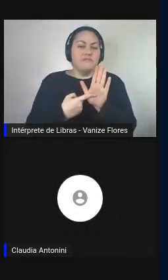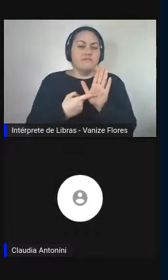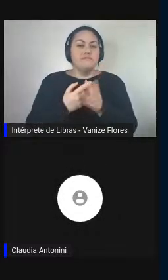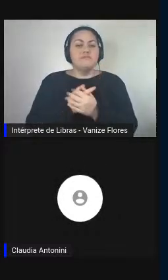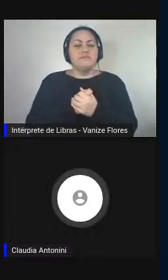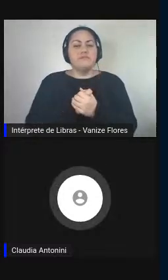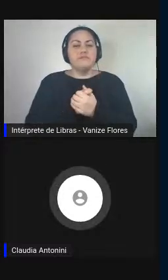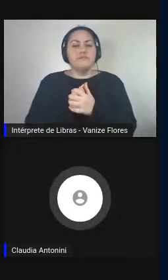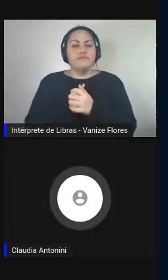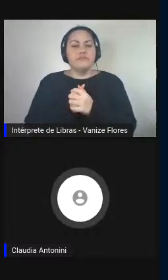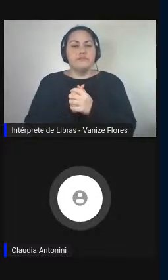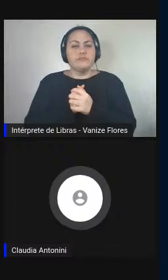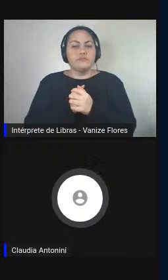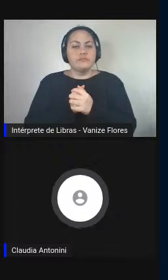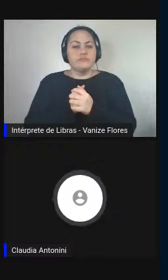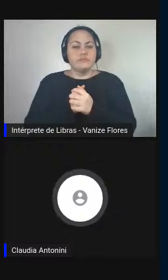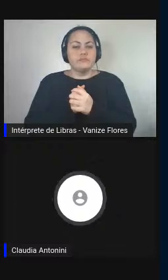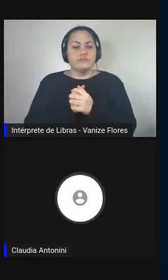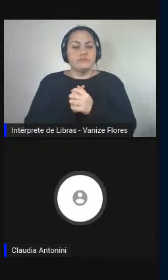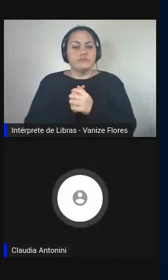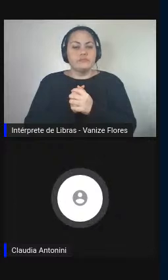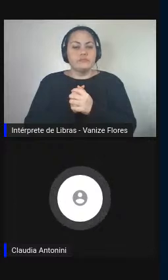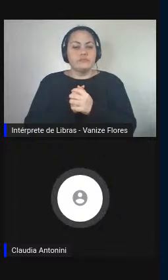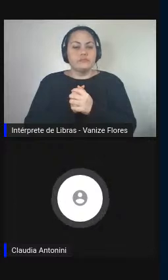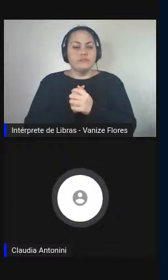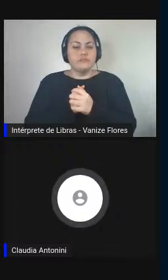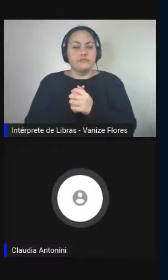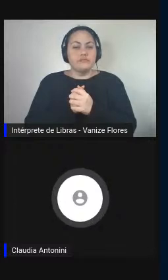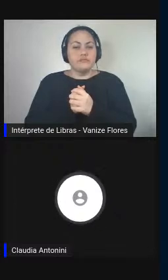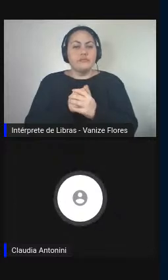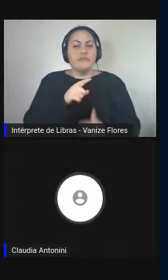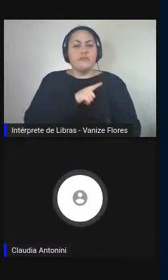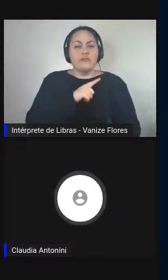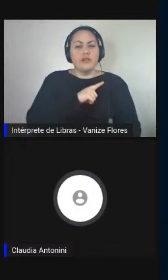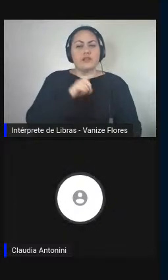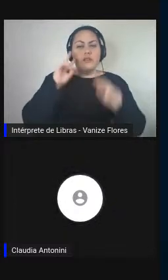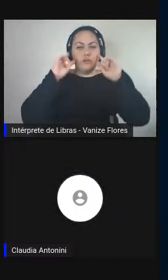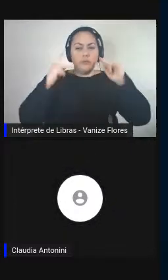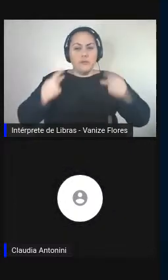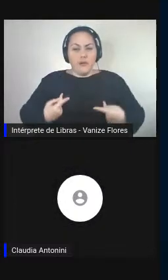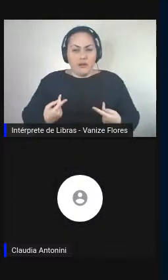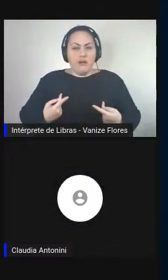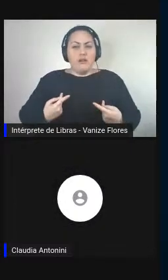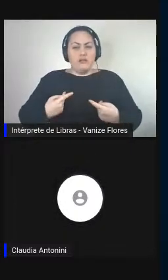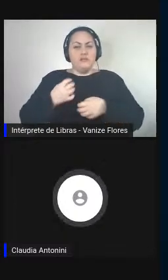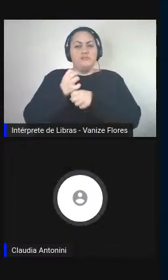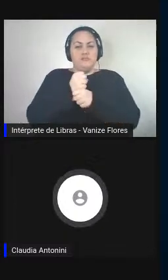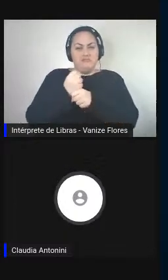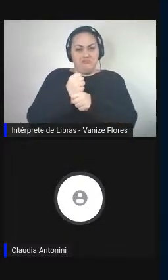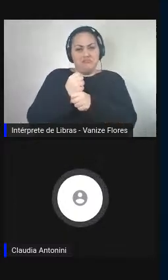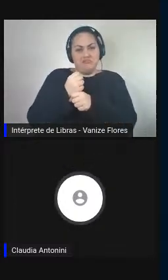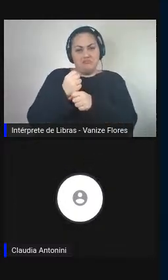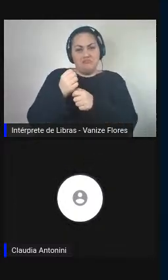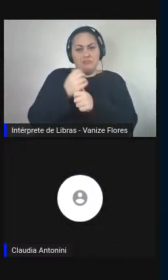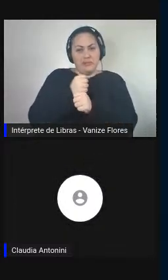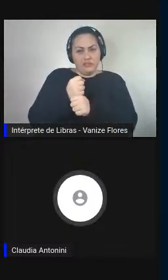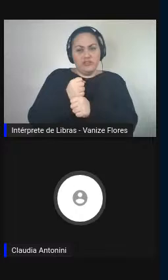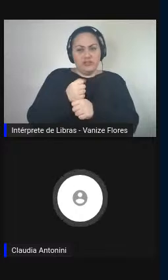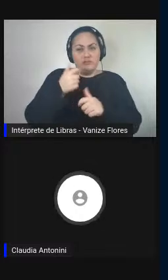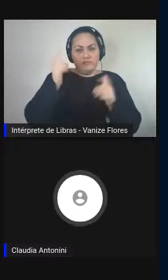de uma machine era, e nos fala somente que uma época